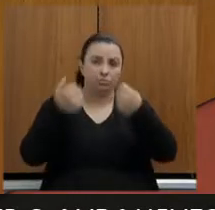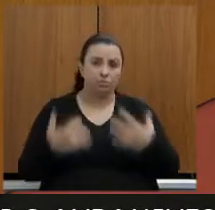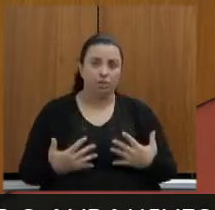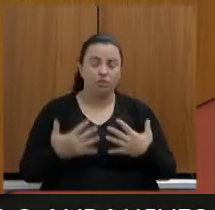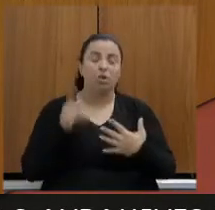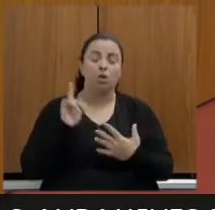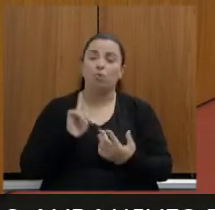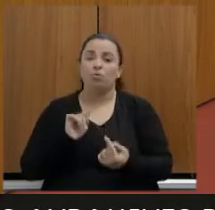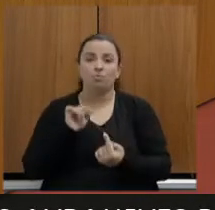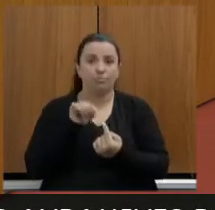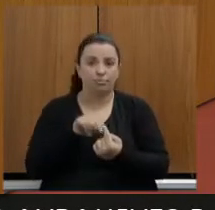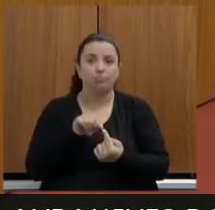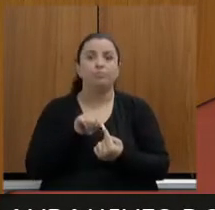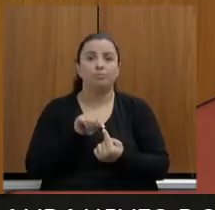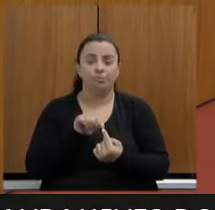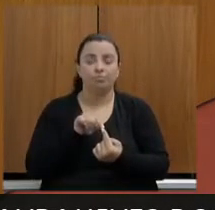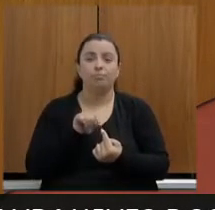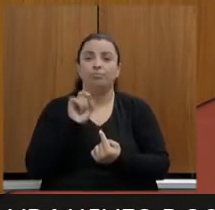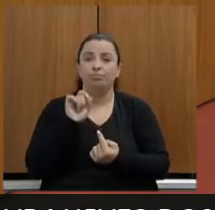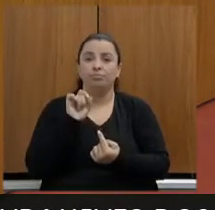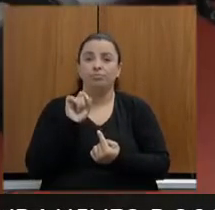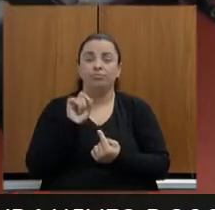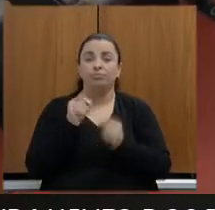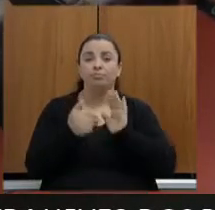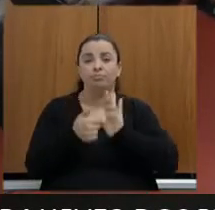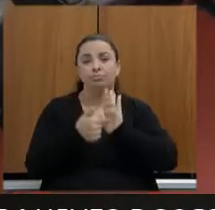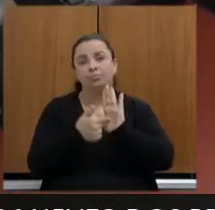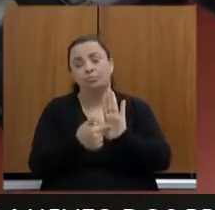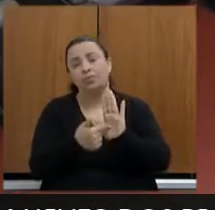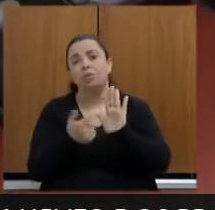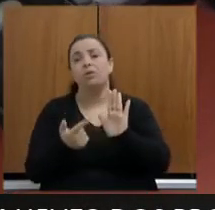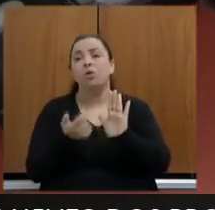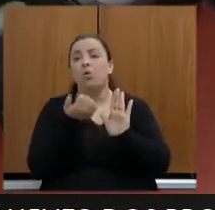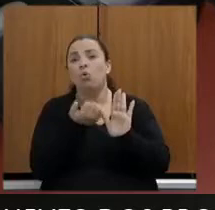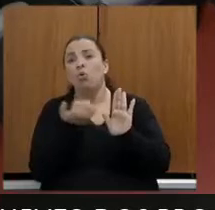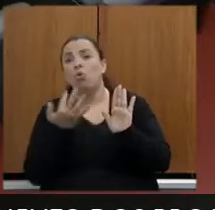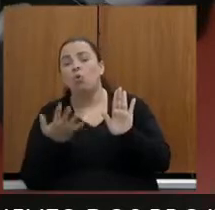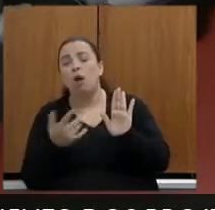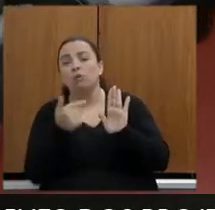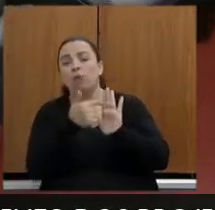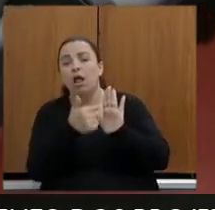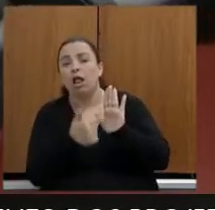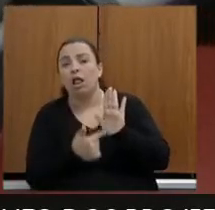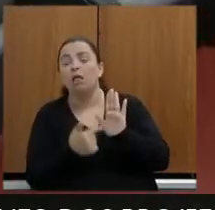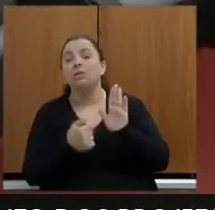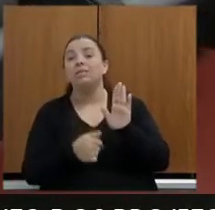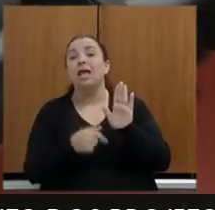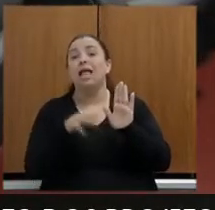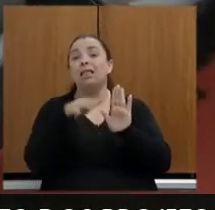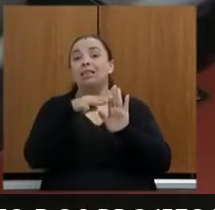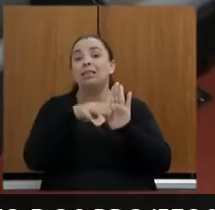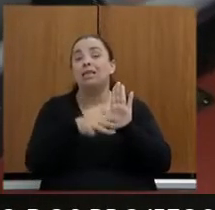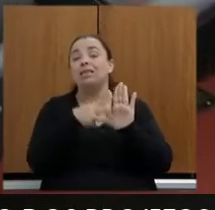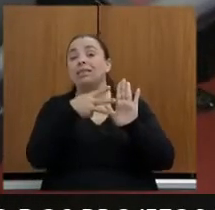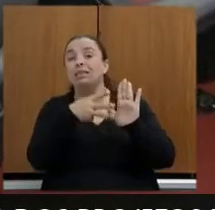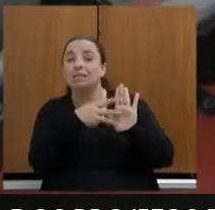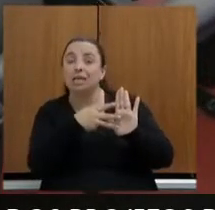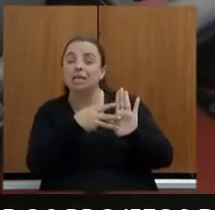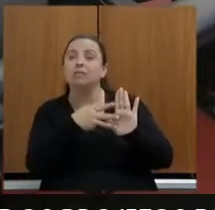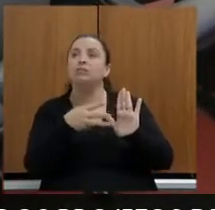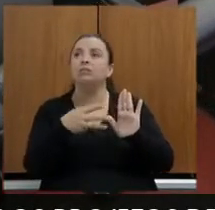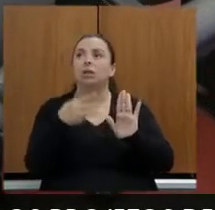apresentar, logicamente, quais são as três grandes frentes de atuação